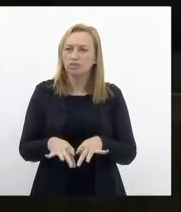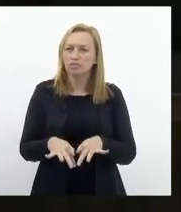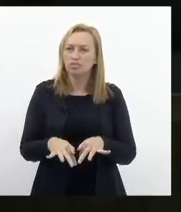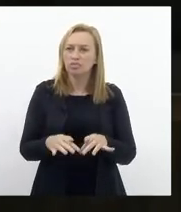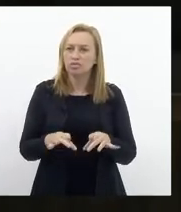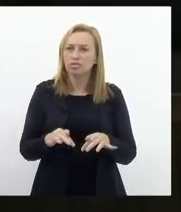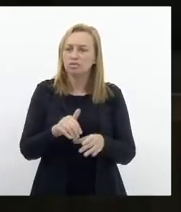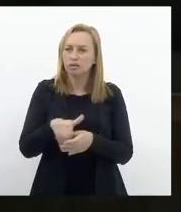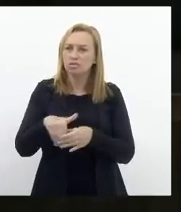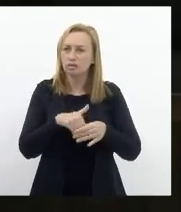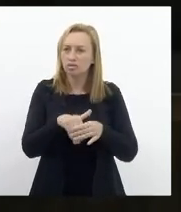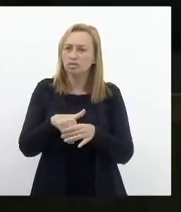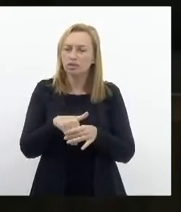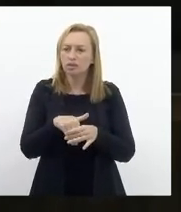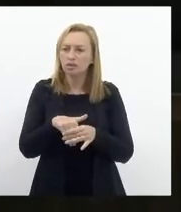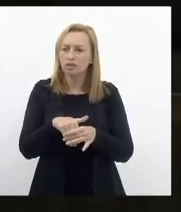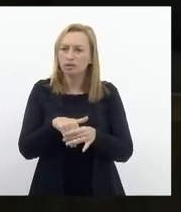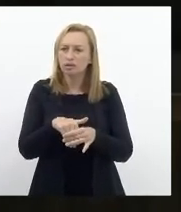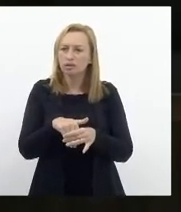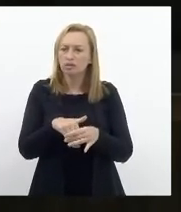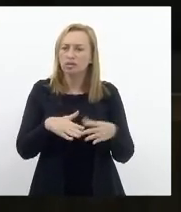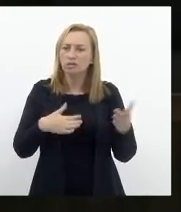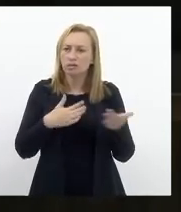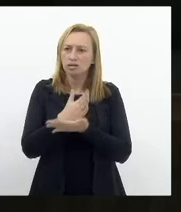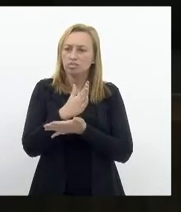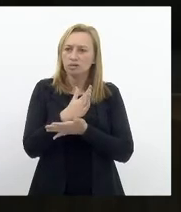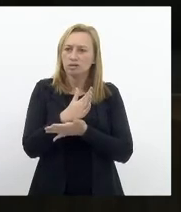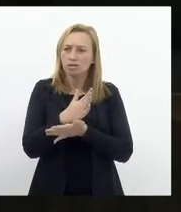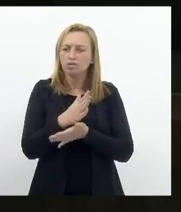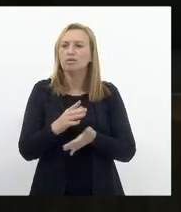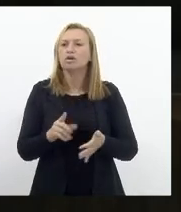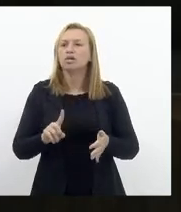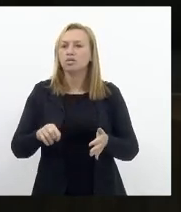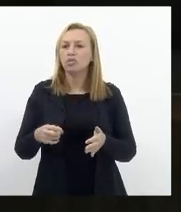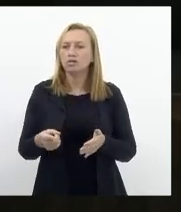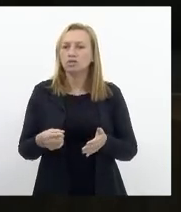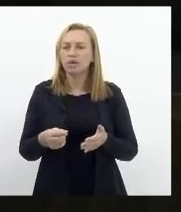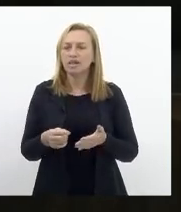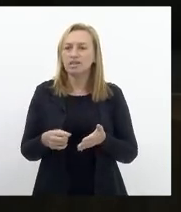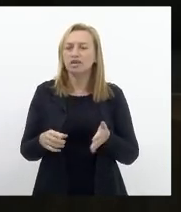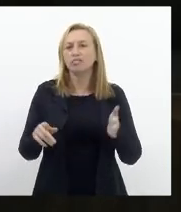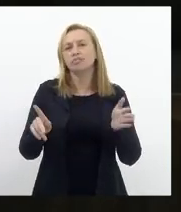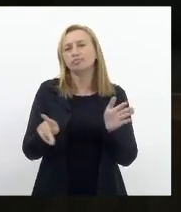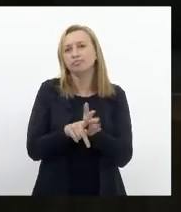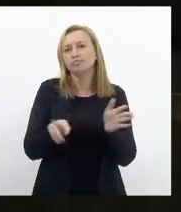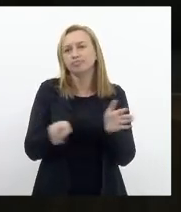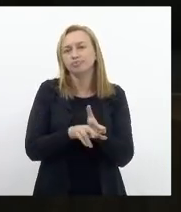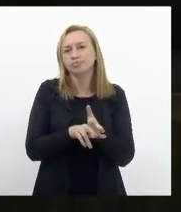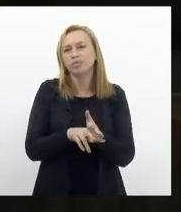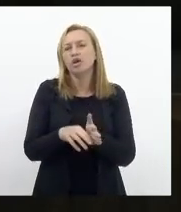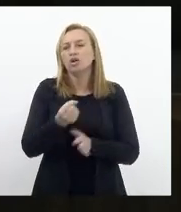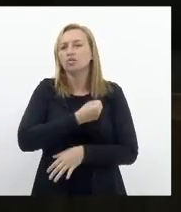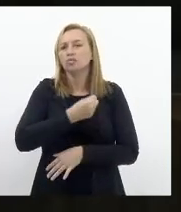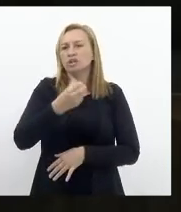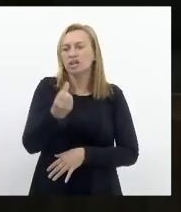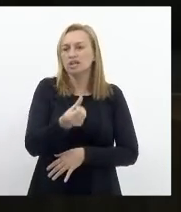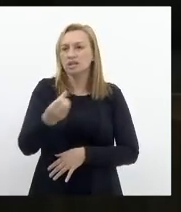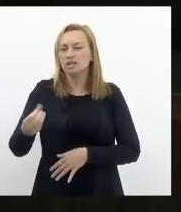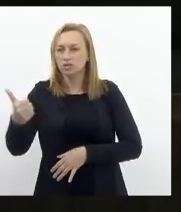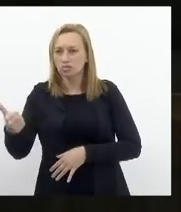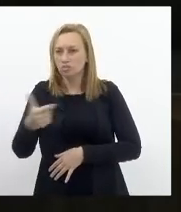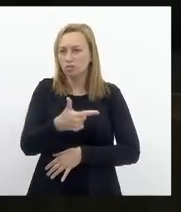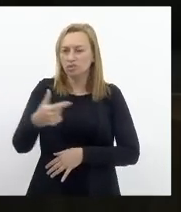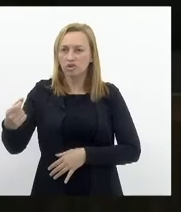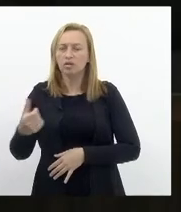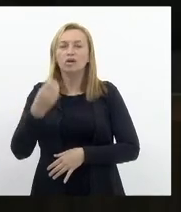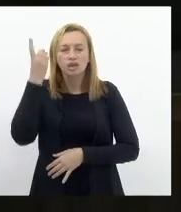discussão em votação. Os senhores que aprovam permaneçam como estão, aprovado. Projeto de resolução número 601-2021 de